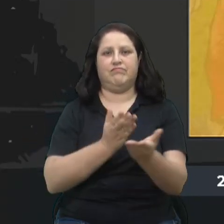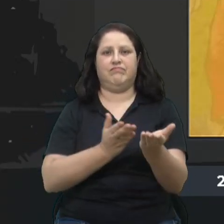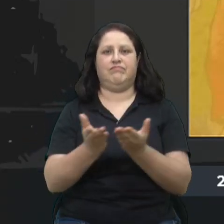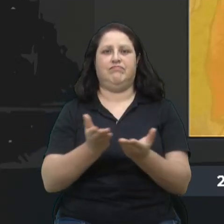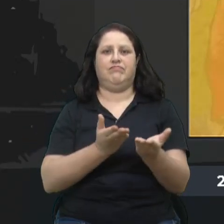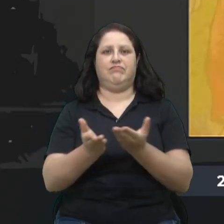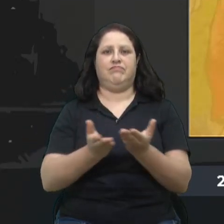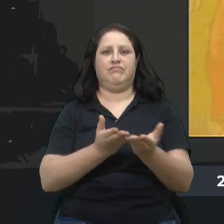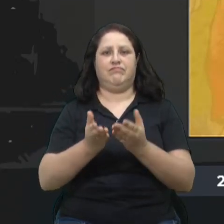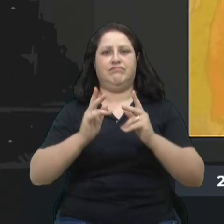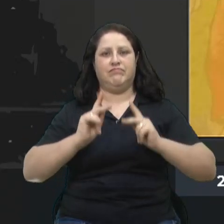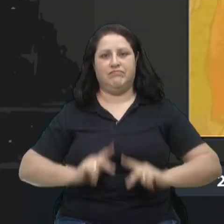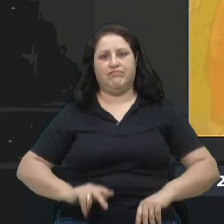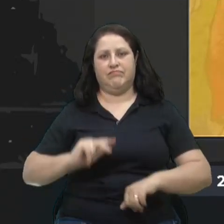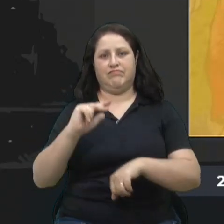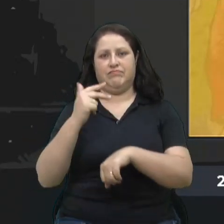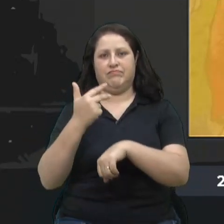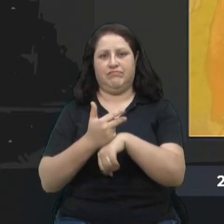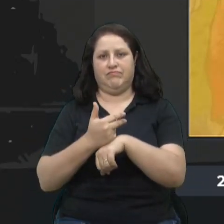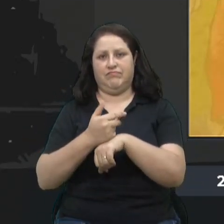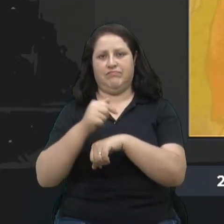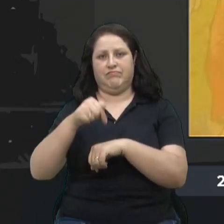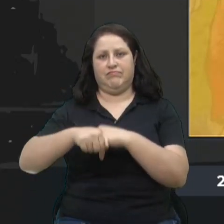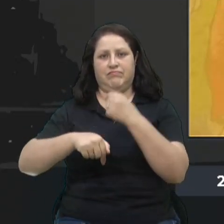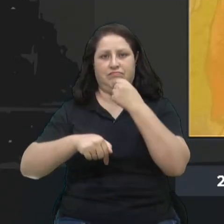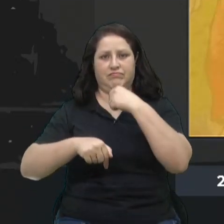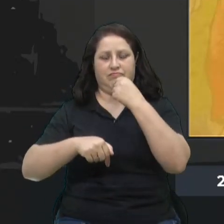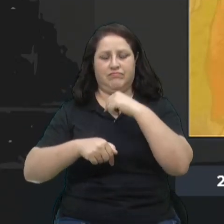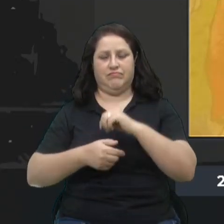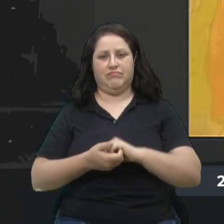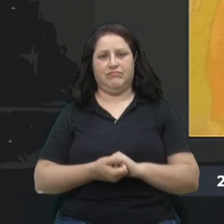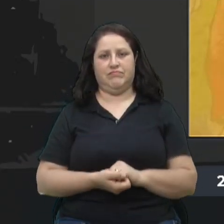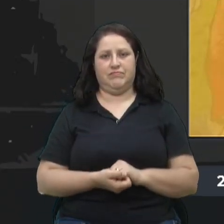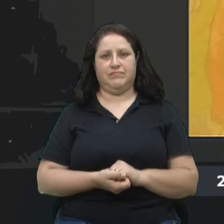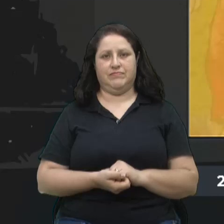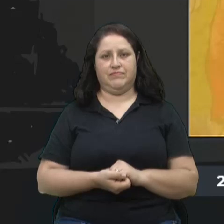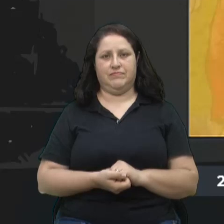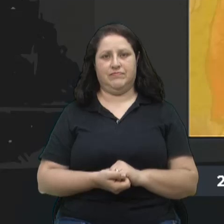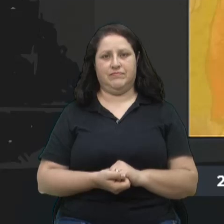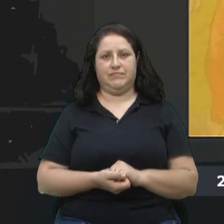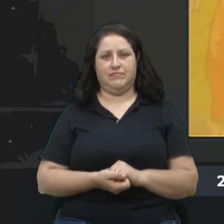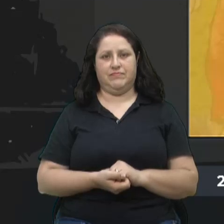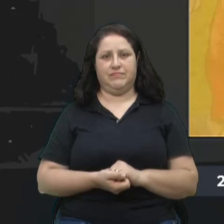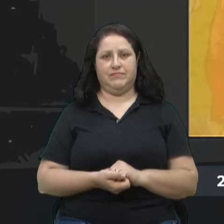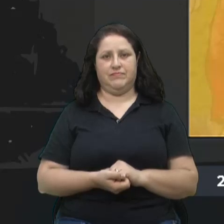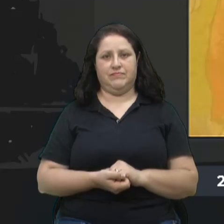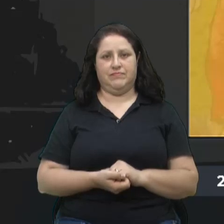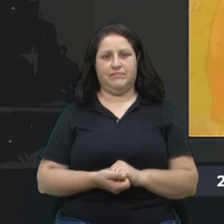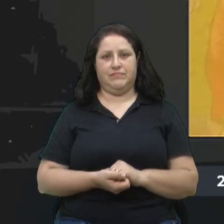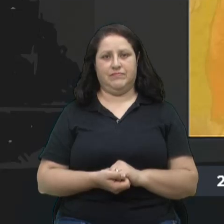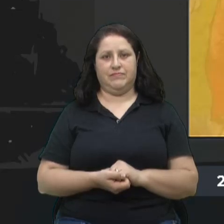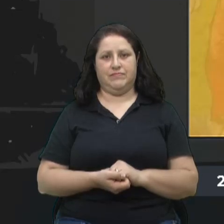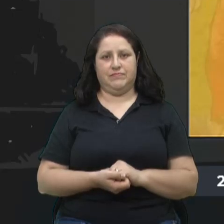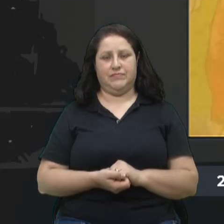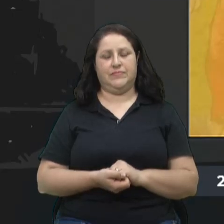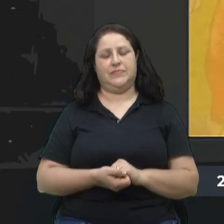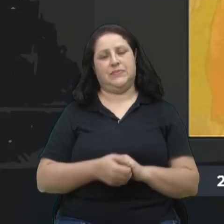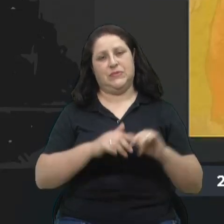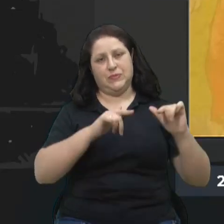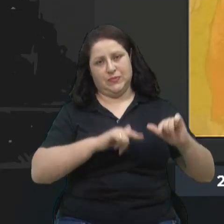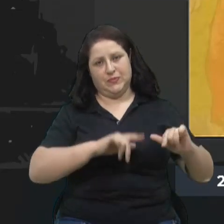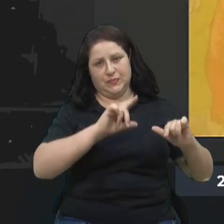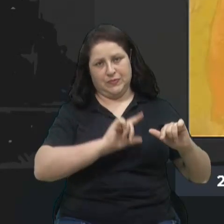para o idoso aqui em Caxias do Sul. Saindo do Recanto da Compaixão,